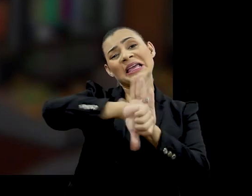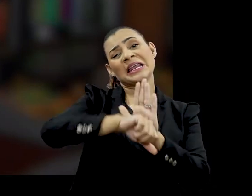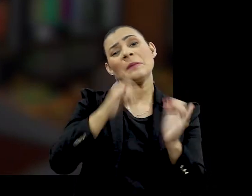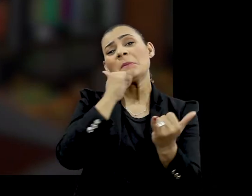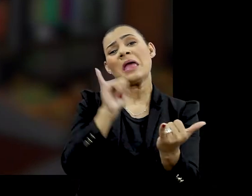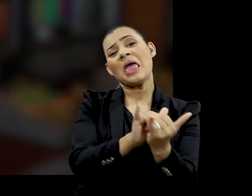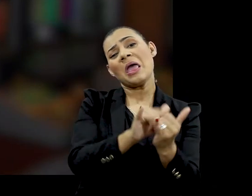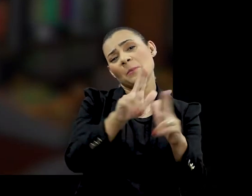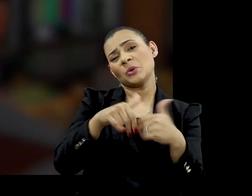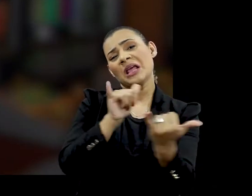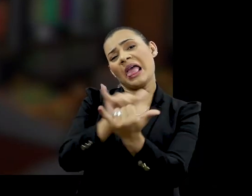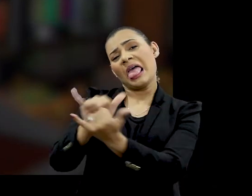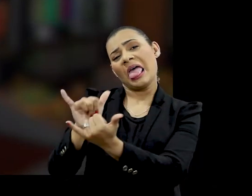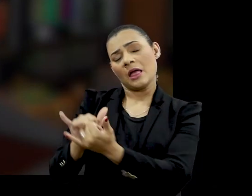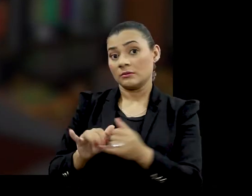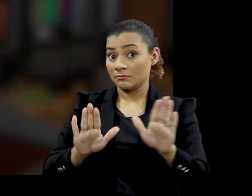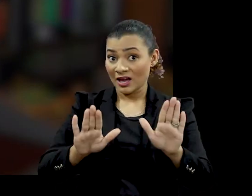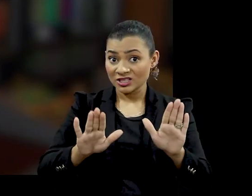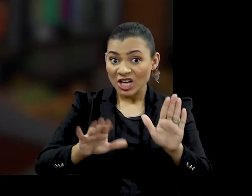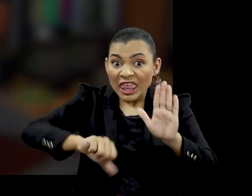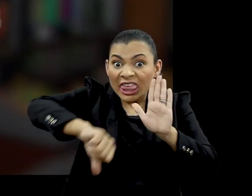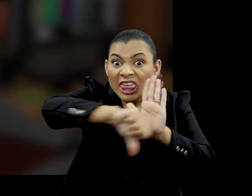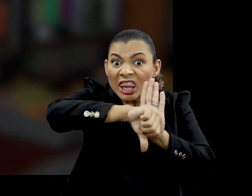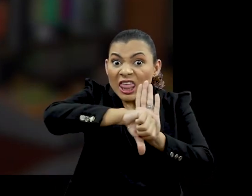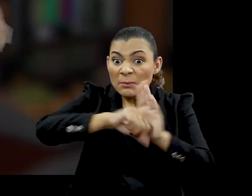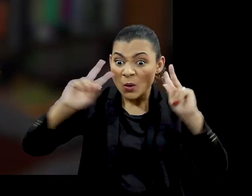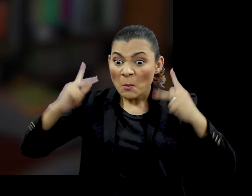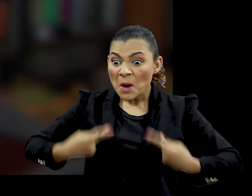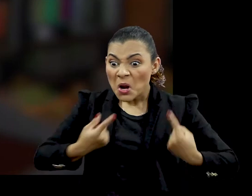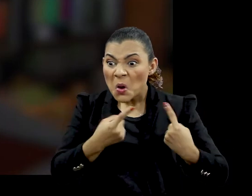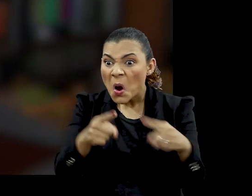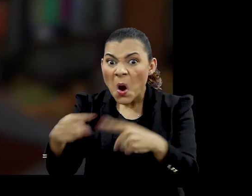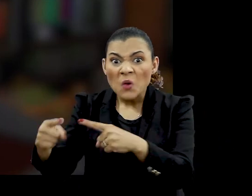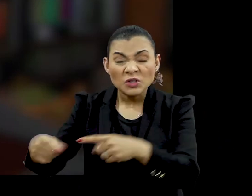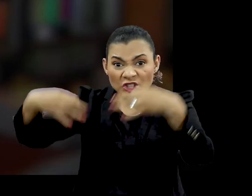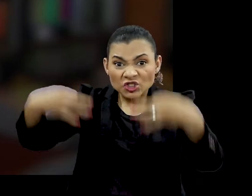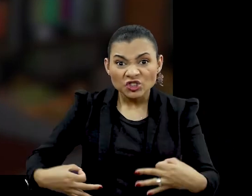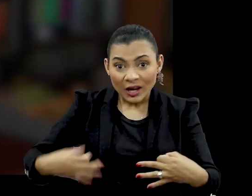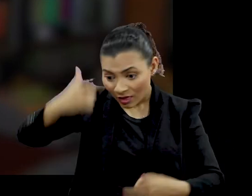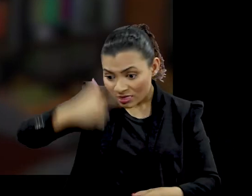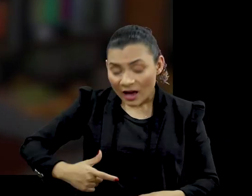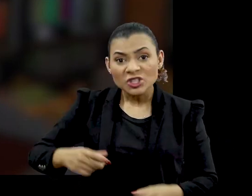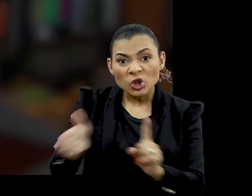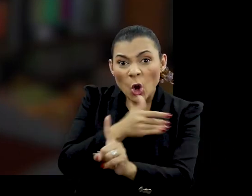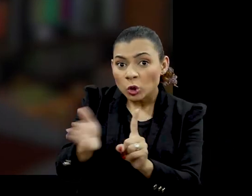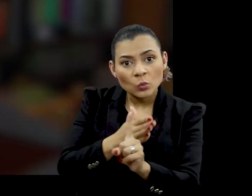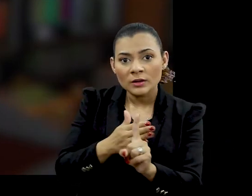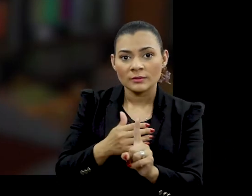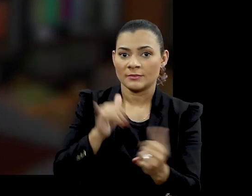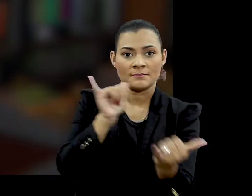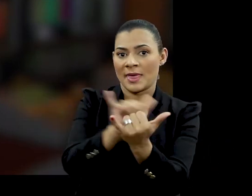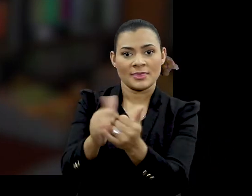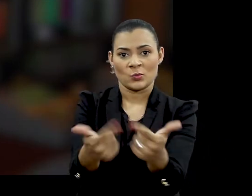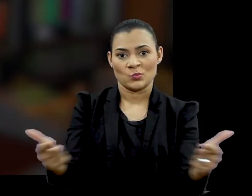perdoados pela lei da anistia Mas crimes de lesa humanidade Ou seja, os crimes que ferem a dignidade humana Como os de tortura